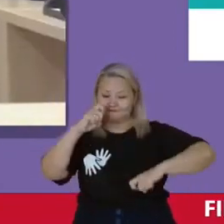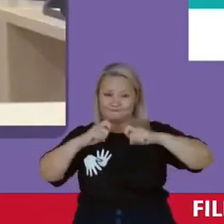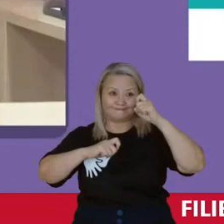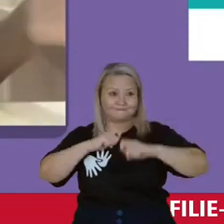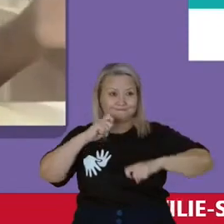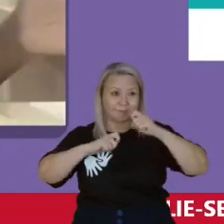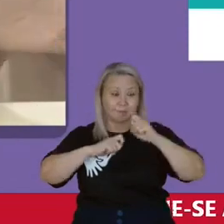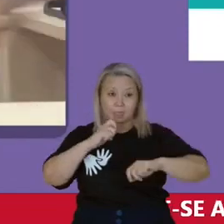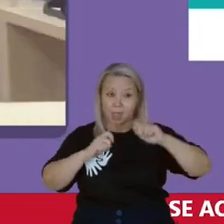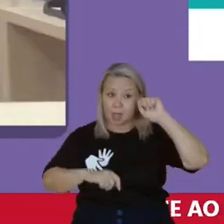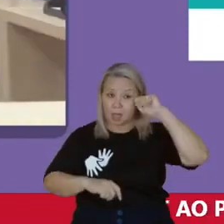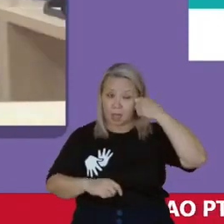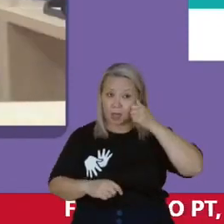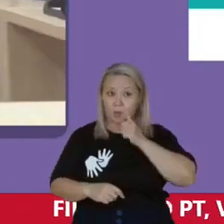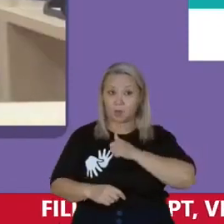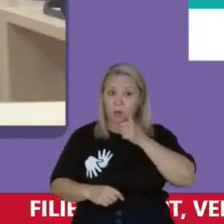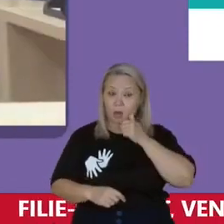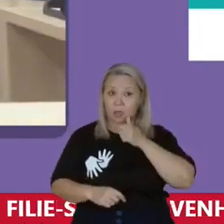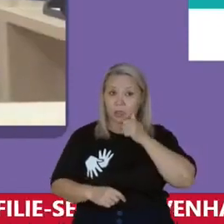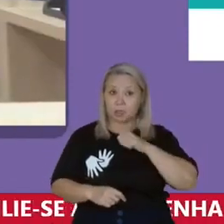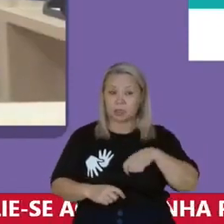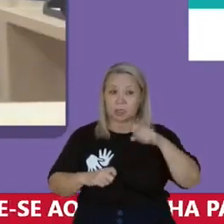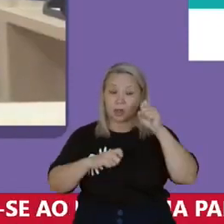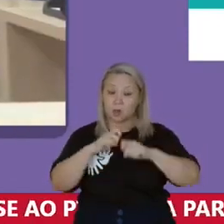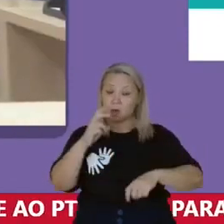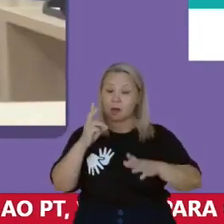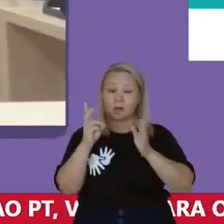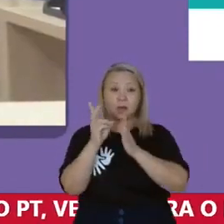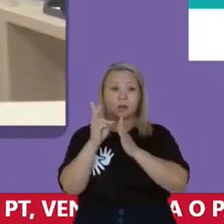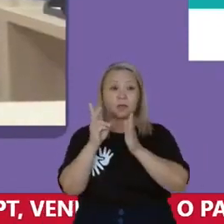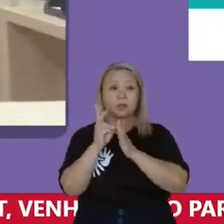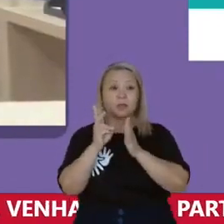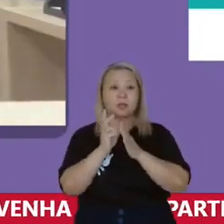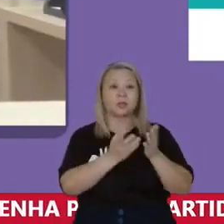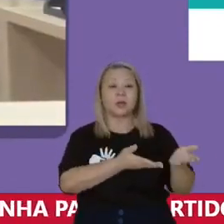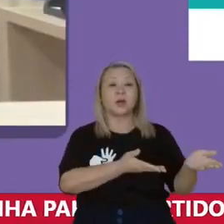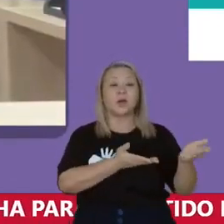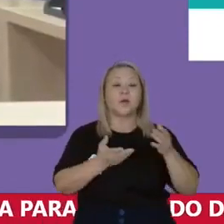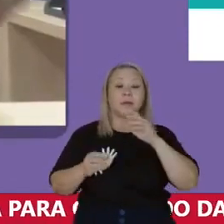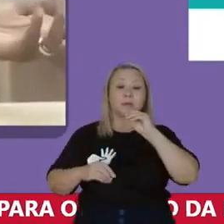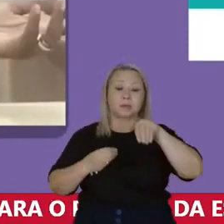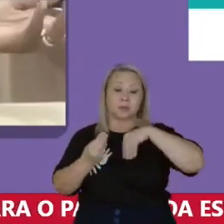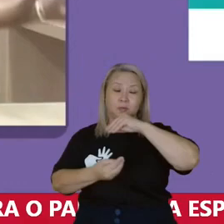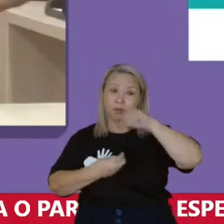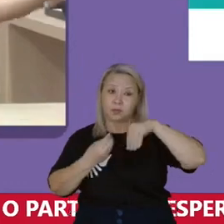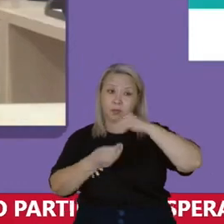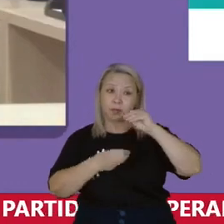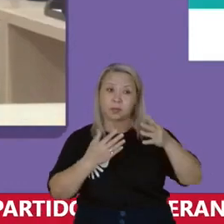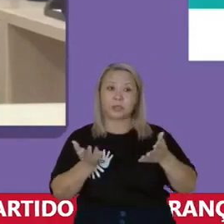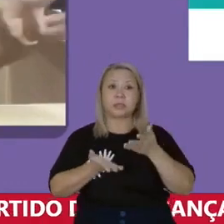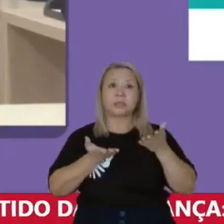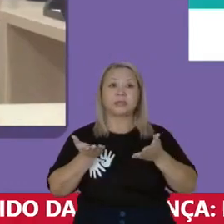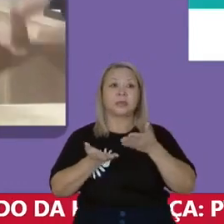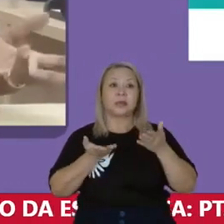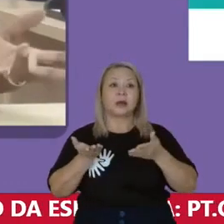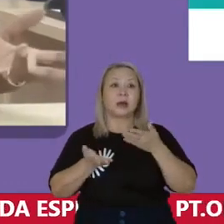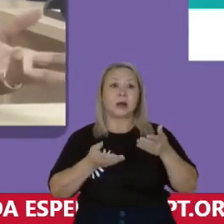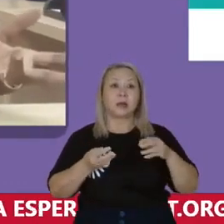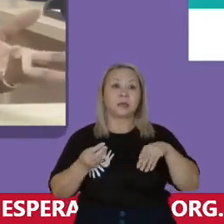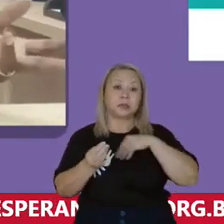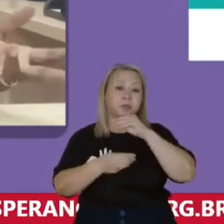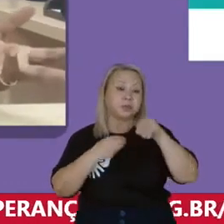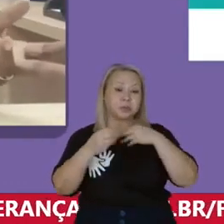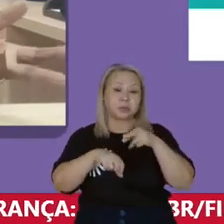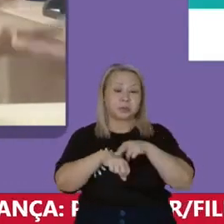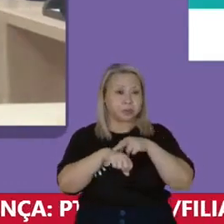mulheres negras Estupradas as indígenas Veio essa mistura Que eles tratam de mistura de